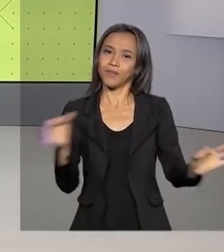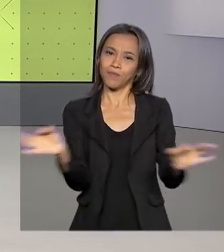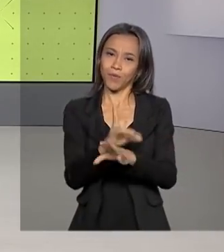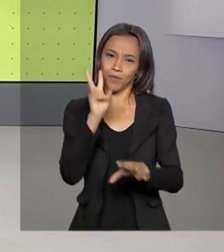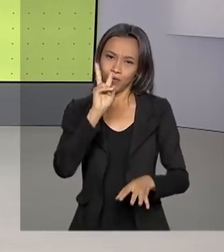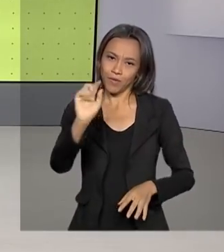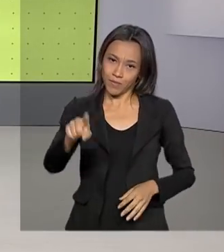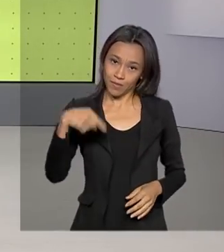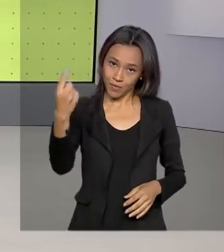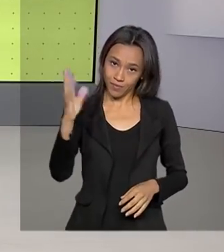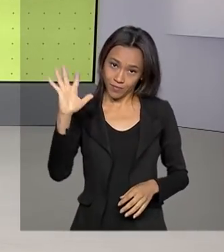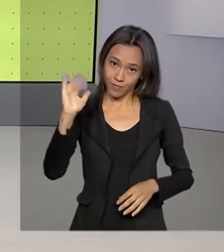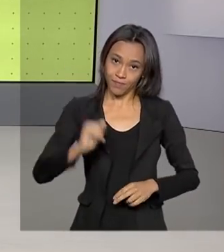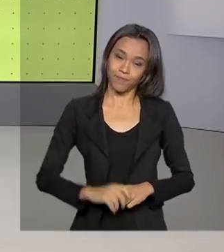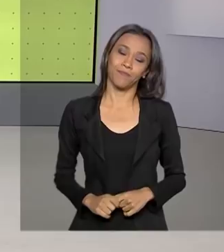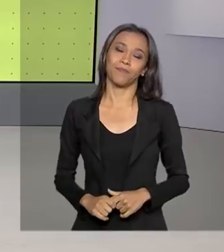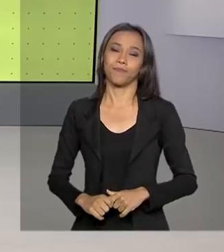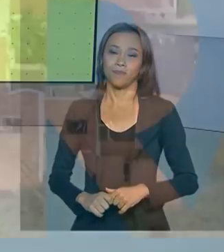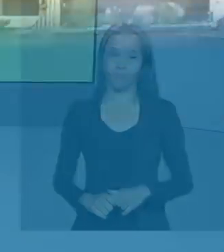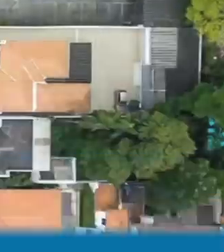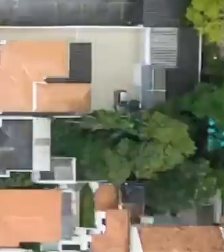na próxima edição. Até lá. Tchau.